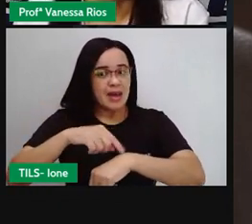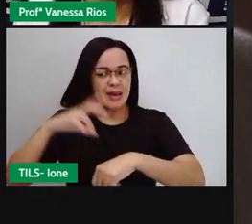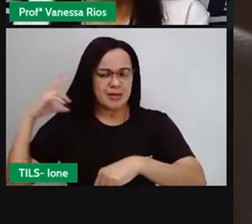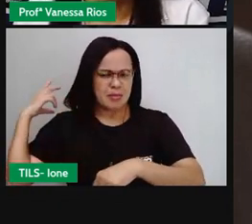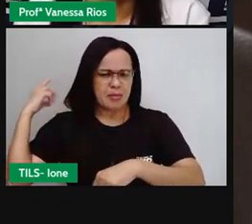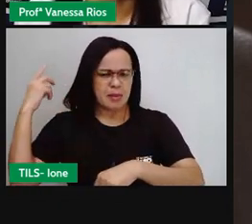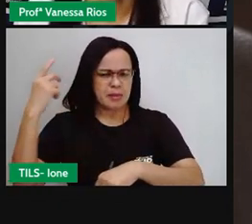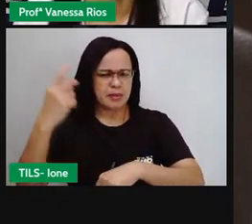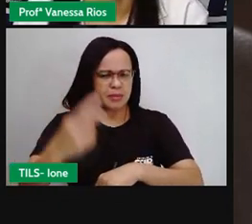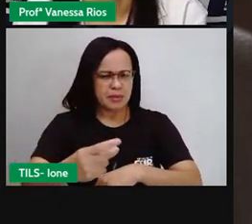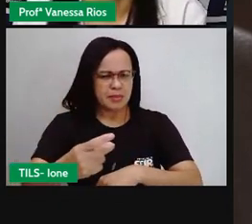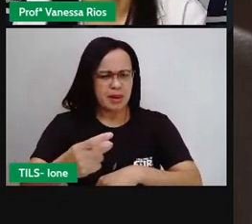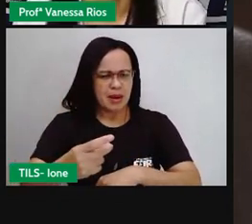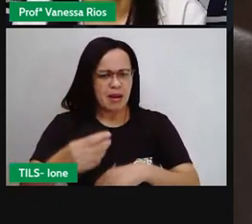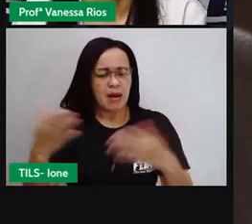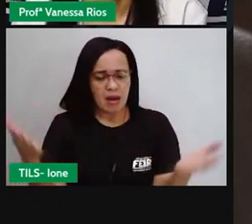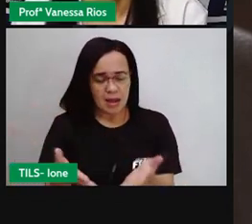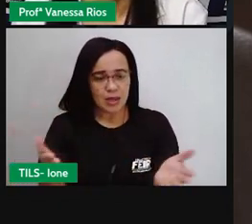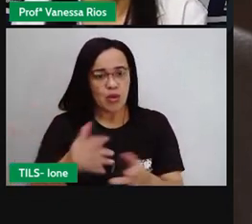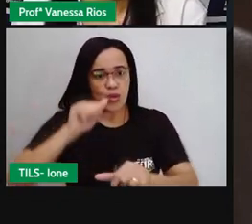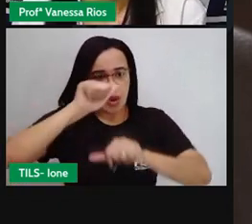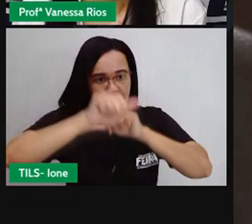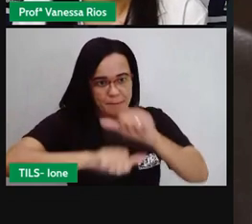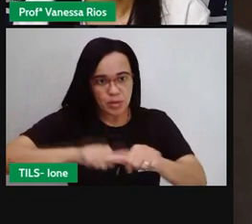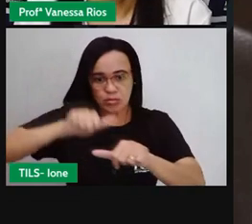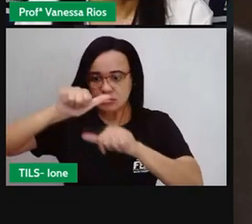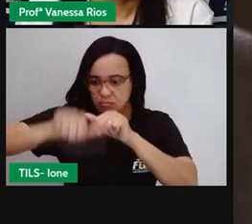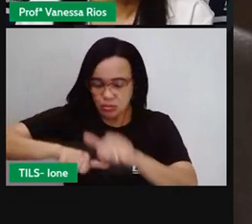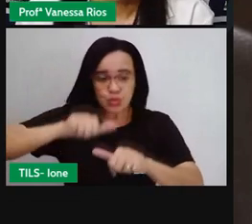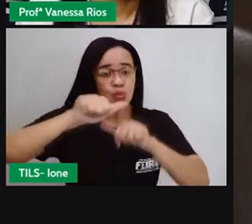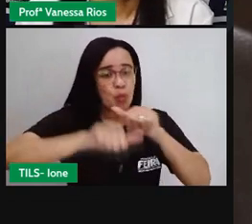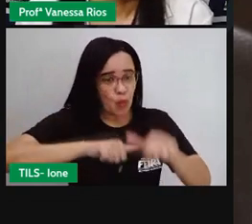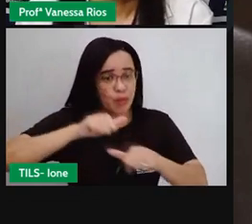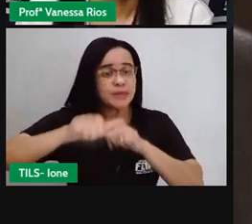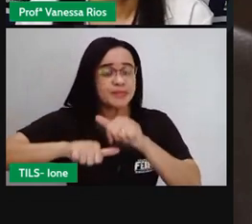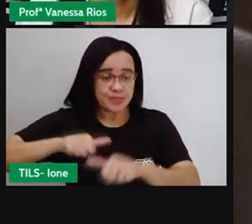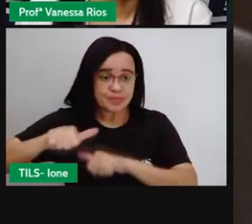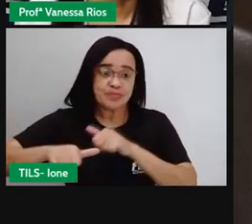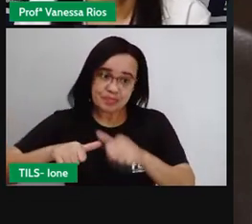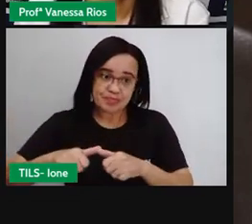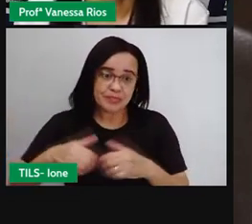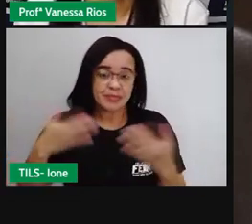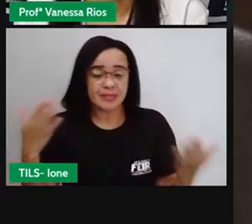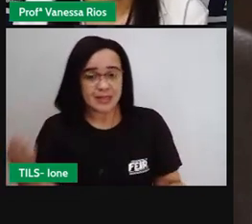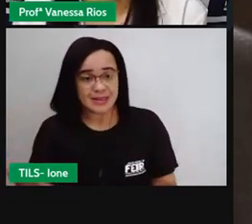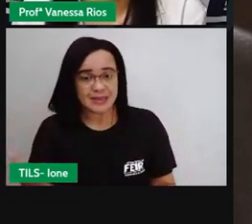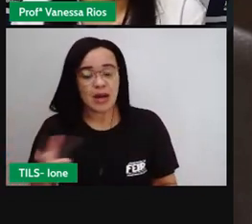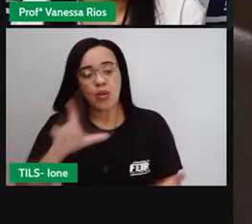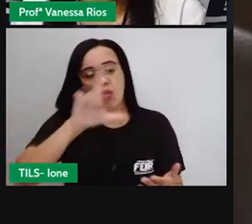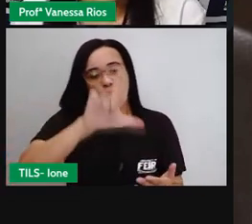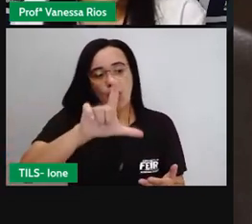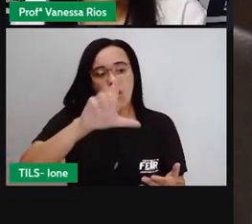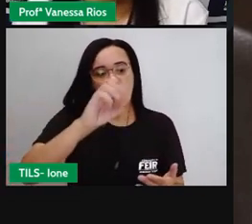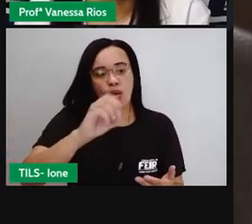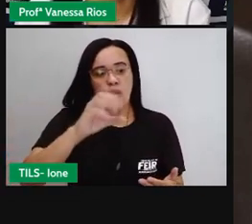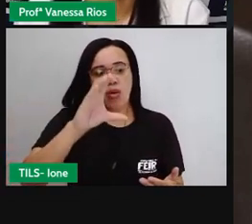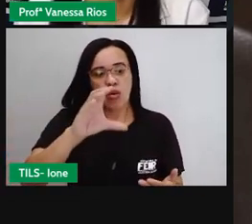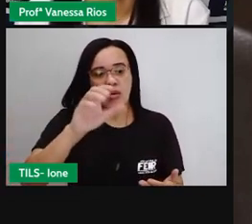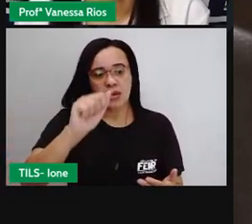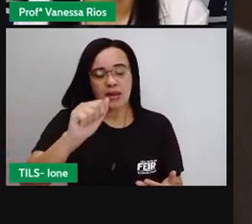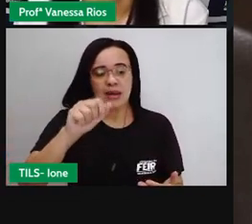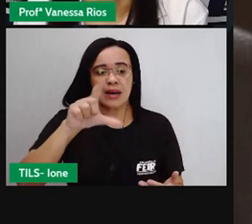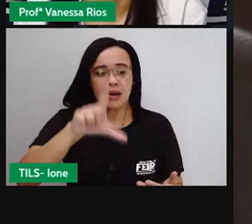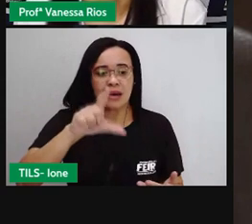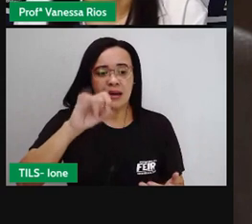instrumentos foram inventados e a localização hoje, ela acontece de uma forma muito mais precisa, né? Você